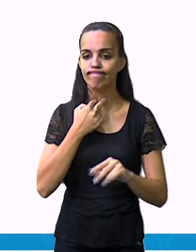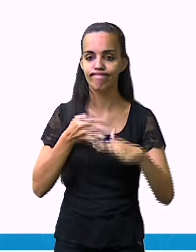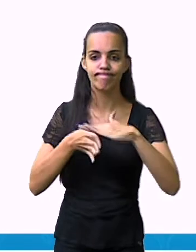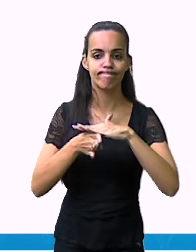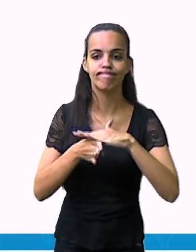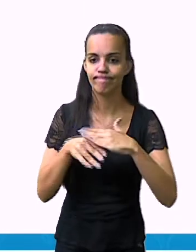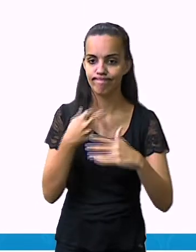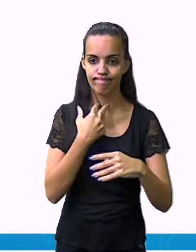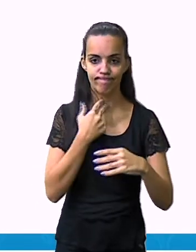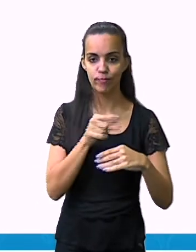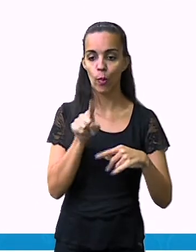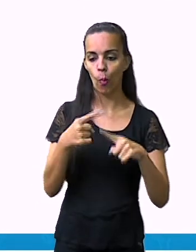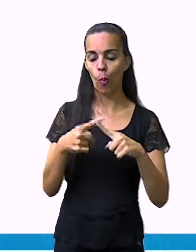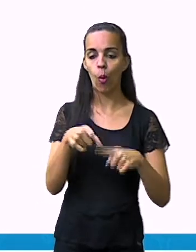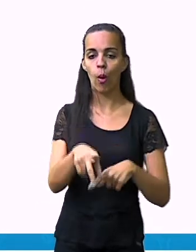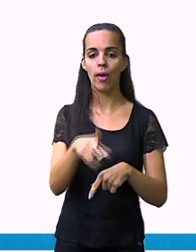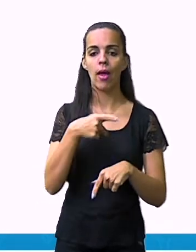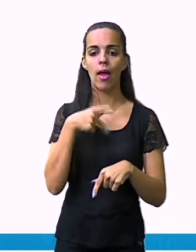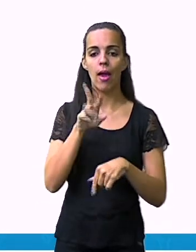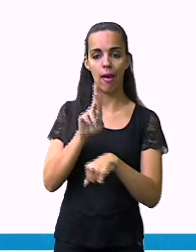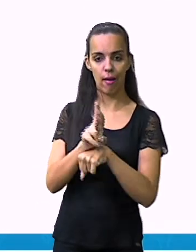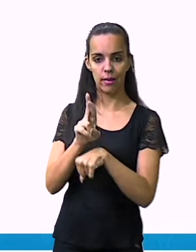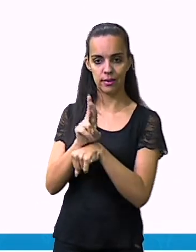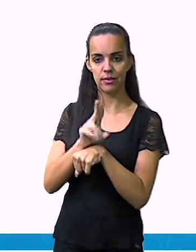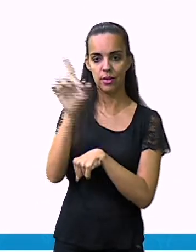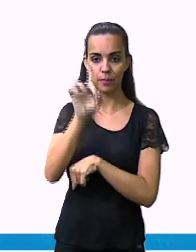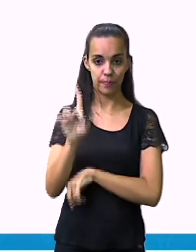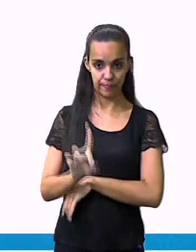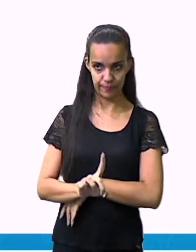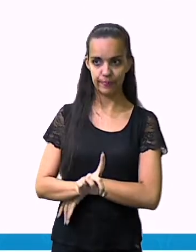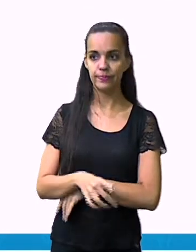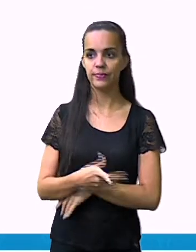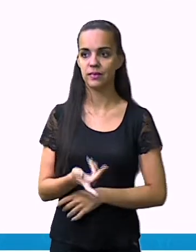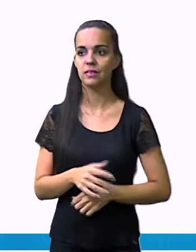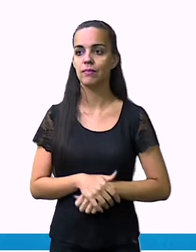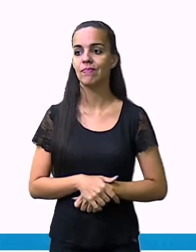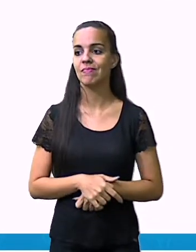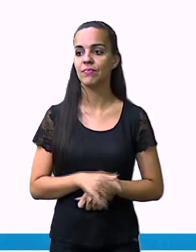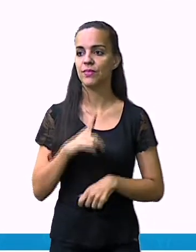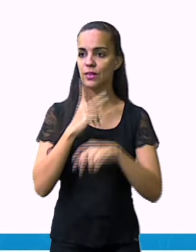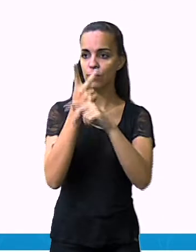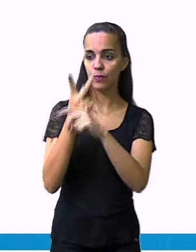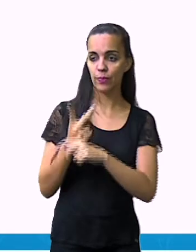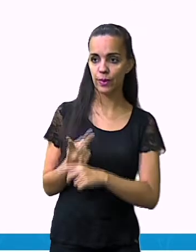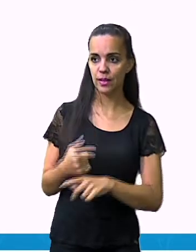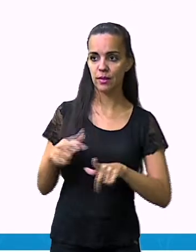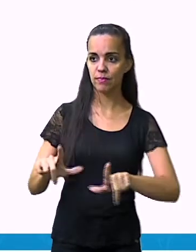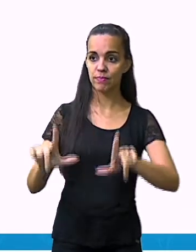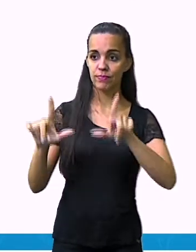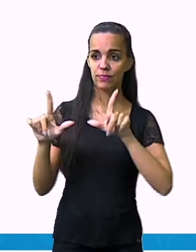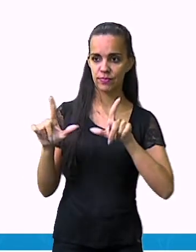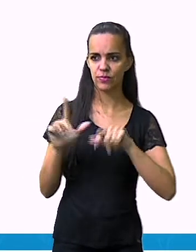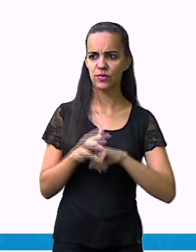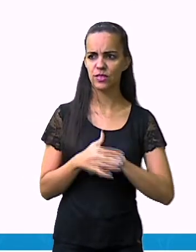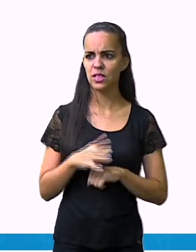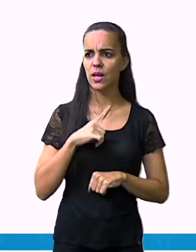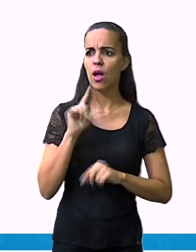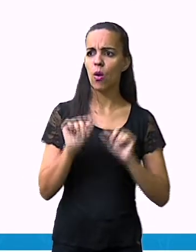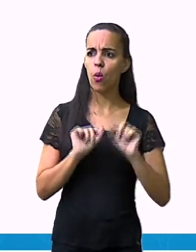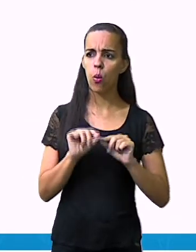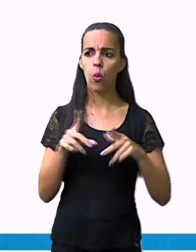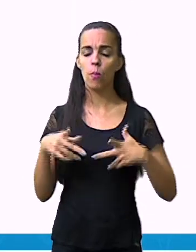deficiente físico. E aonde que eu vou encontrar, professora? Exclusivo para deficiente